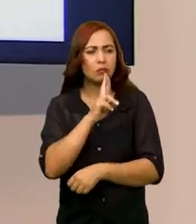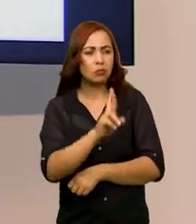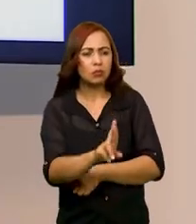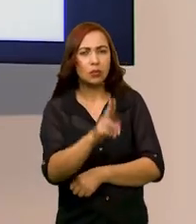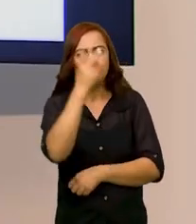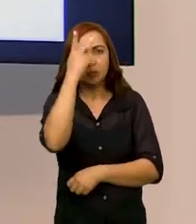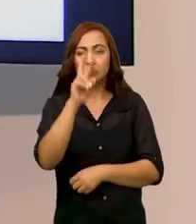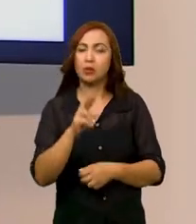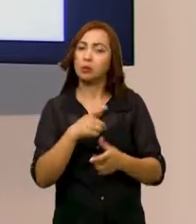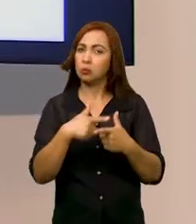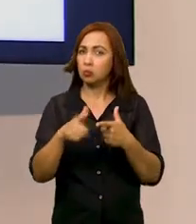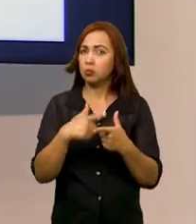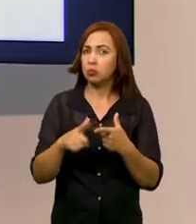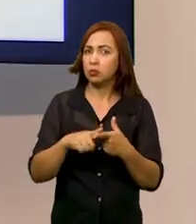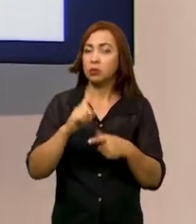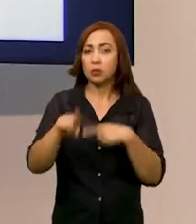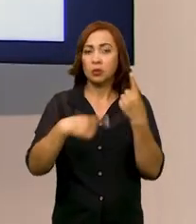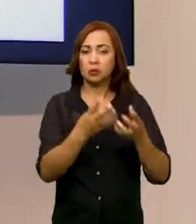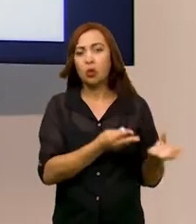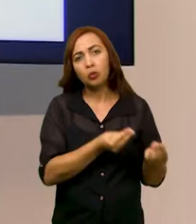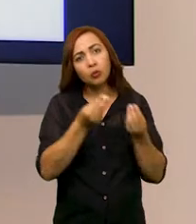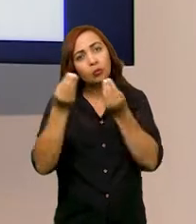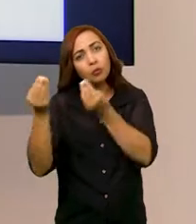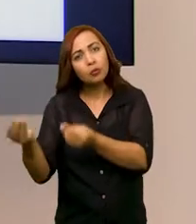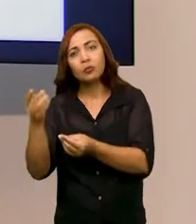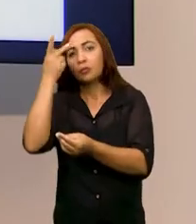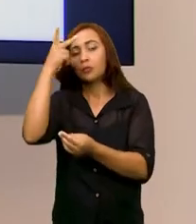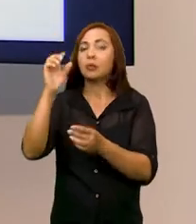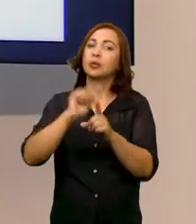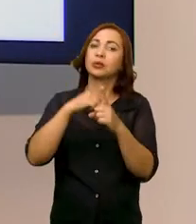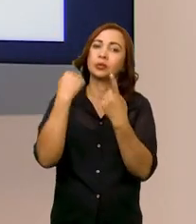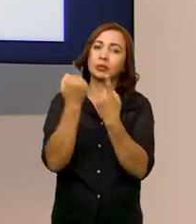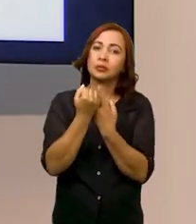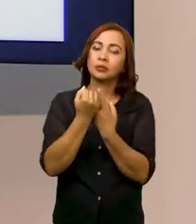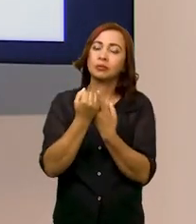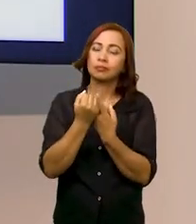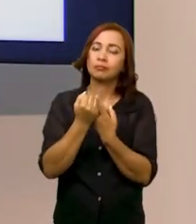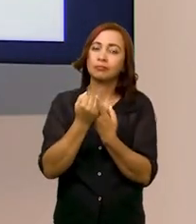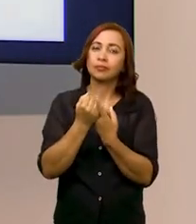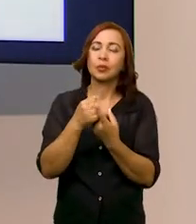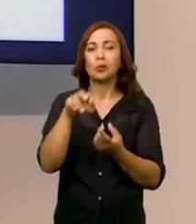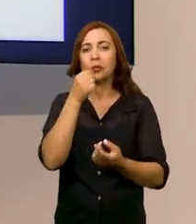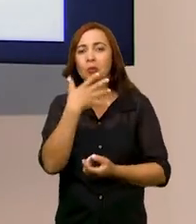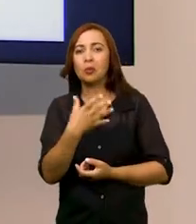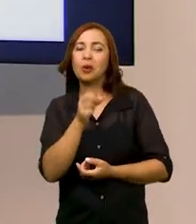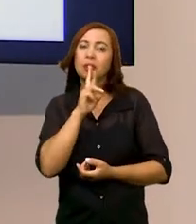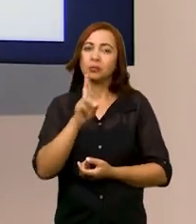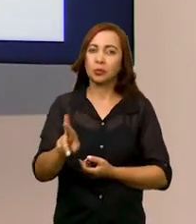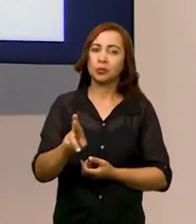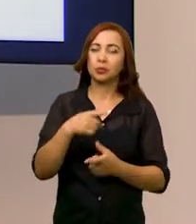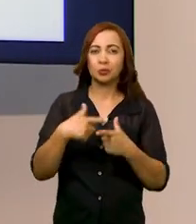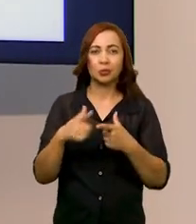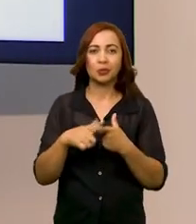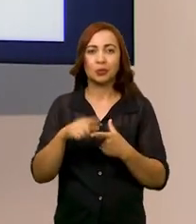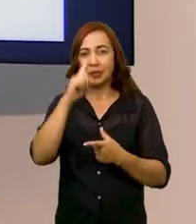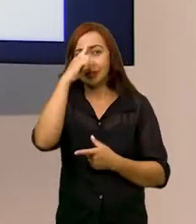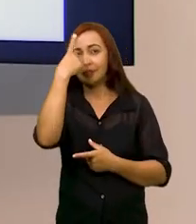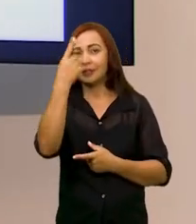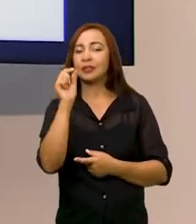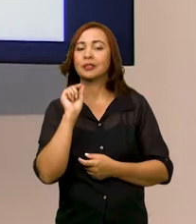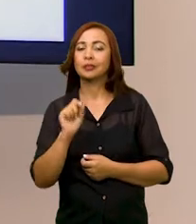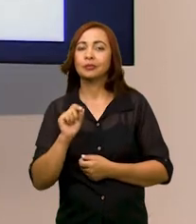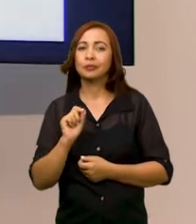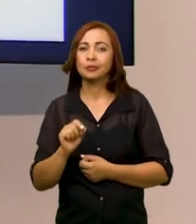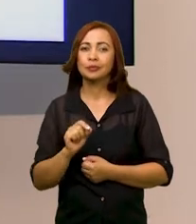problema, e em seguida a gente dá a devolutiva para a sociedade com a possível solução para aquele problema. E a ideia